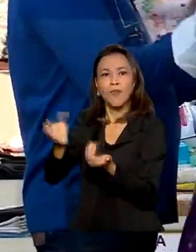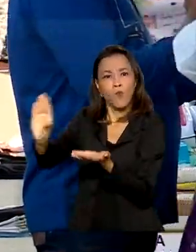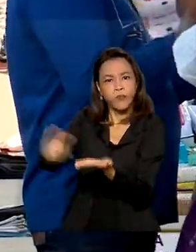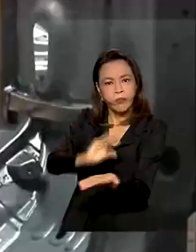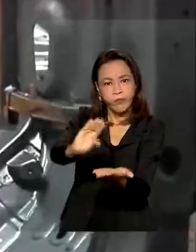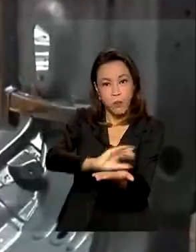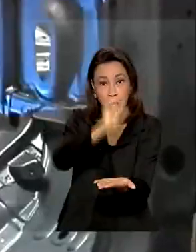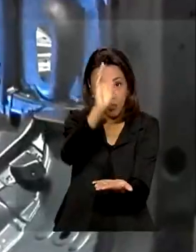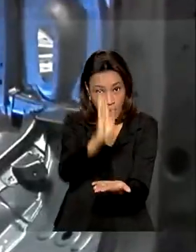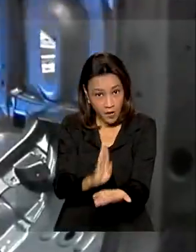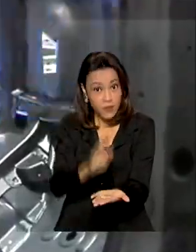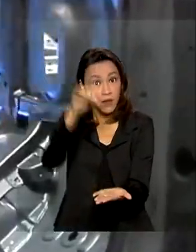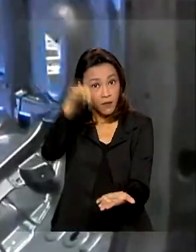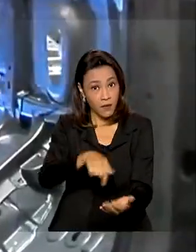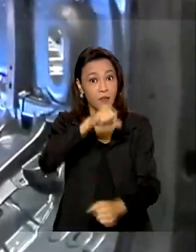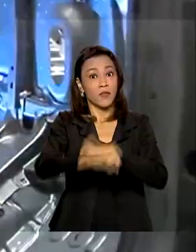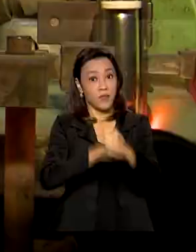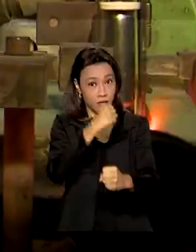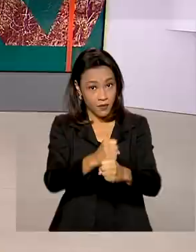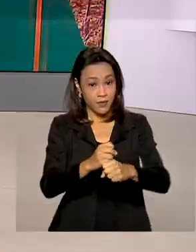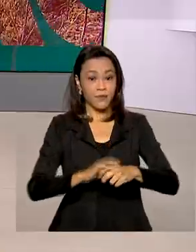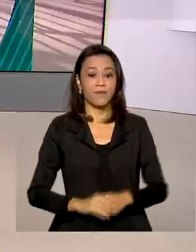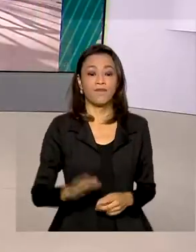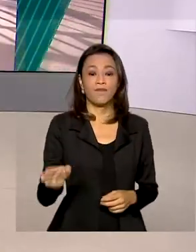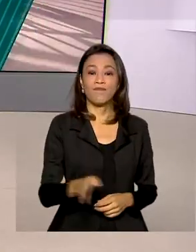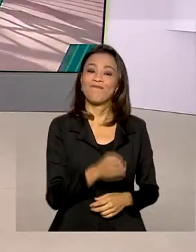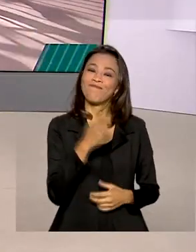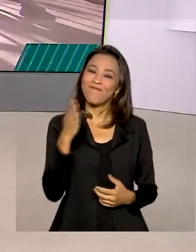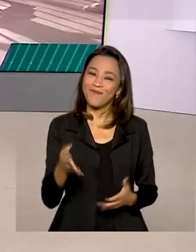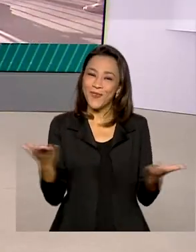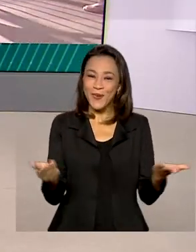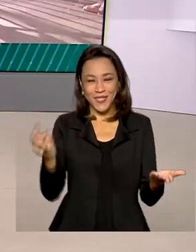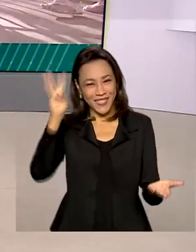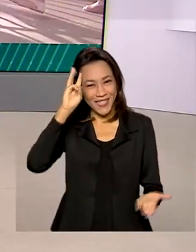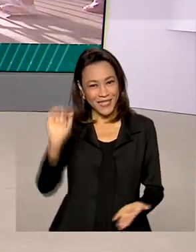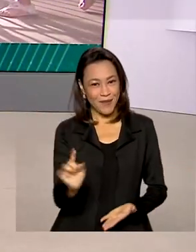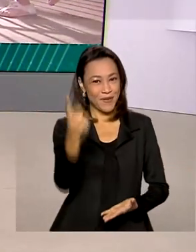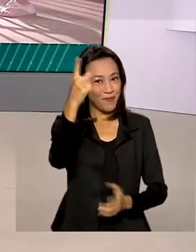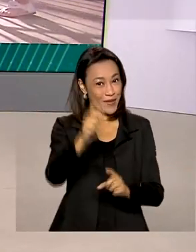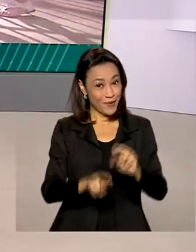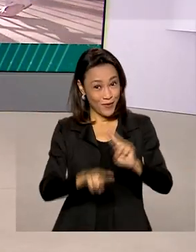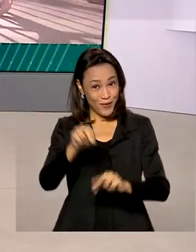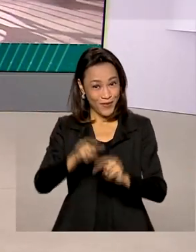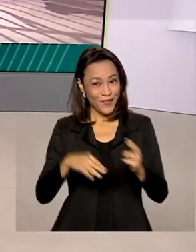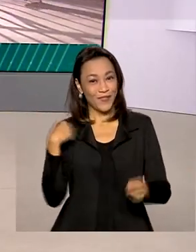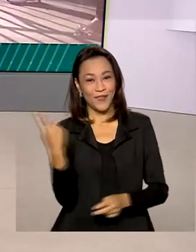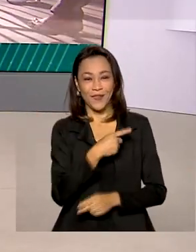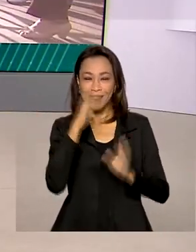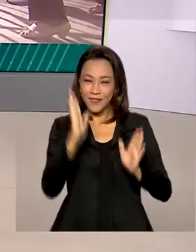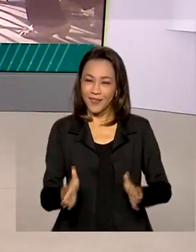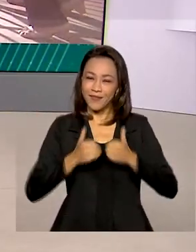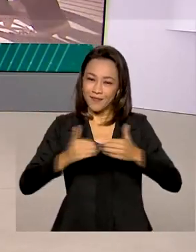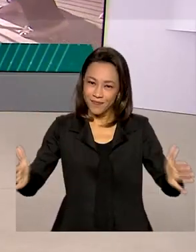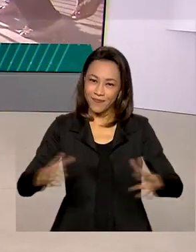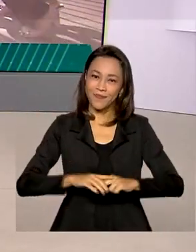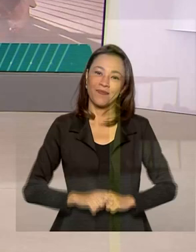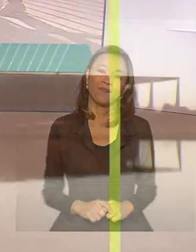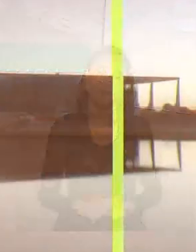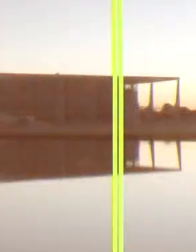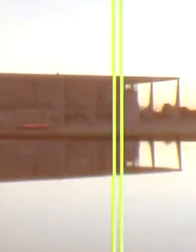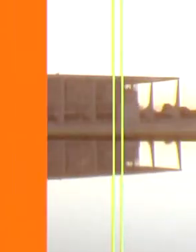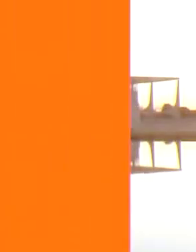para o Brasil ainda este ano. Terça-feira, 1º de junho. O Brasil em Dia está no ar.